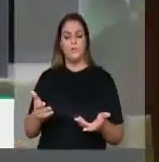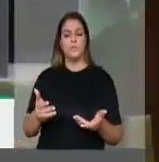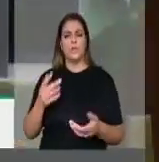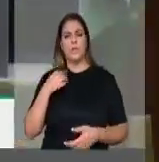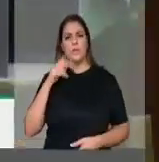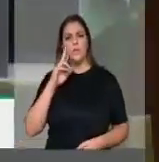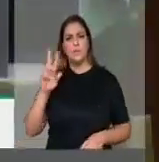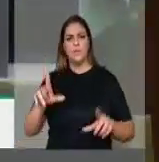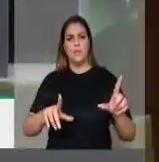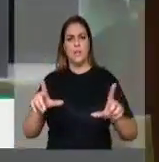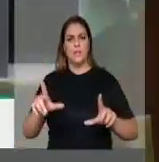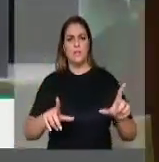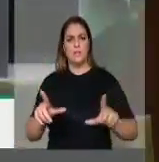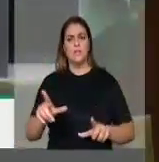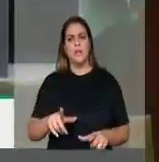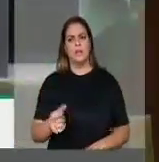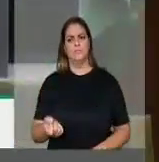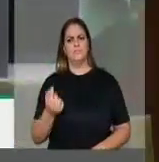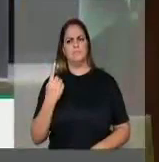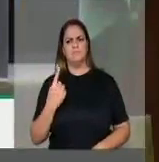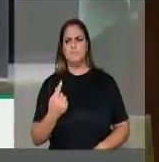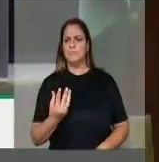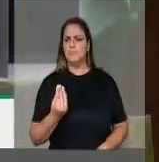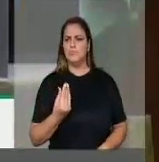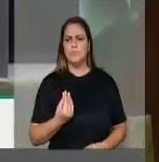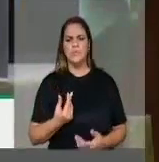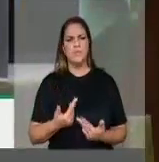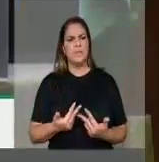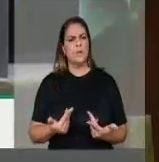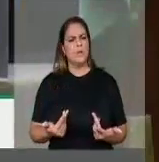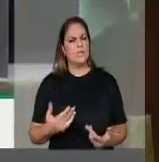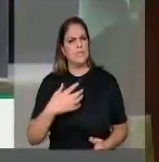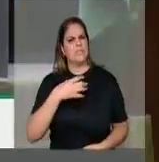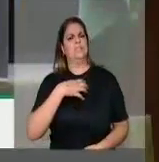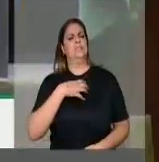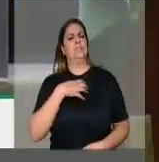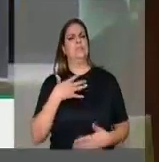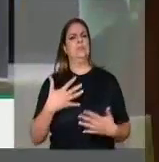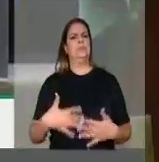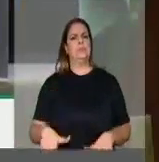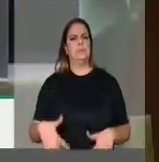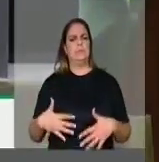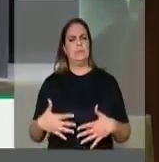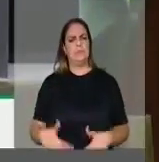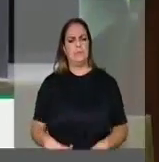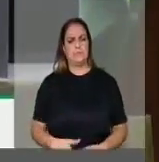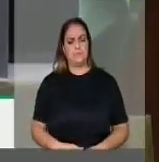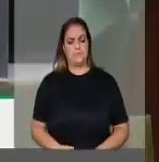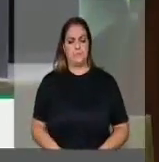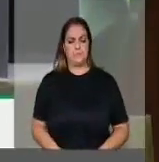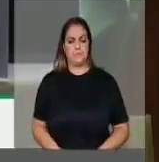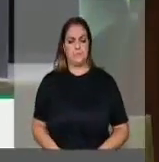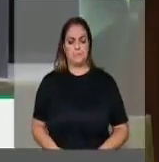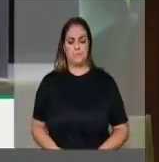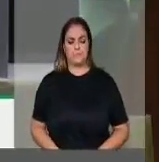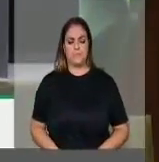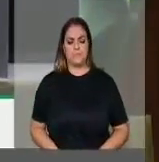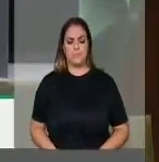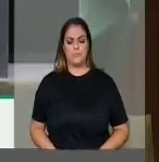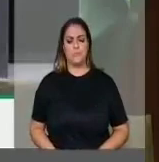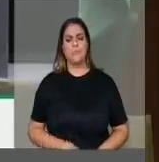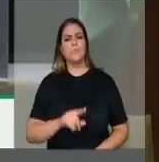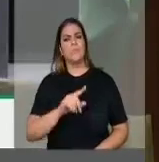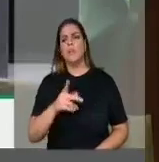apresentada uma matéria que muito me tocou, pelos números apresentados. A matéria,